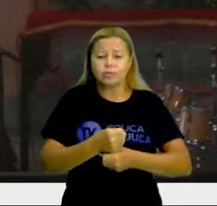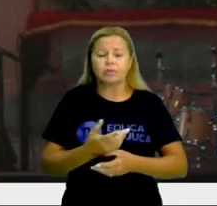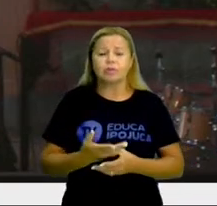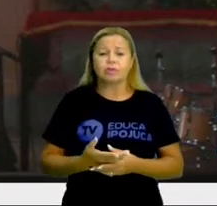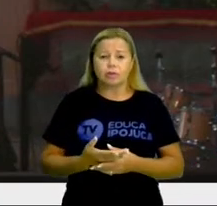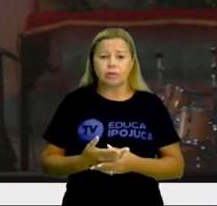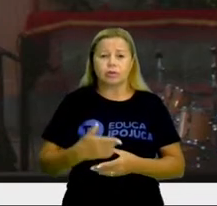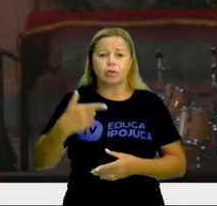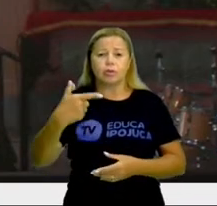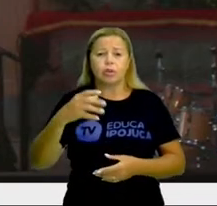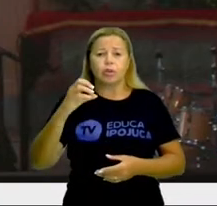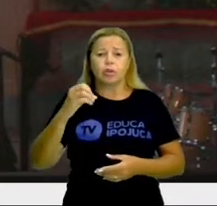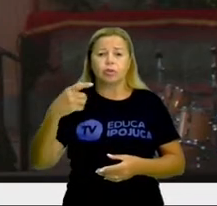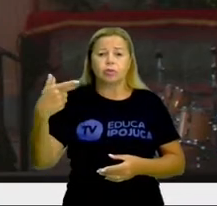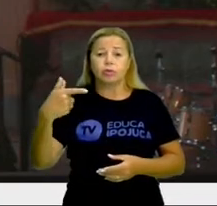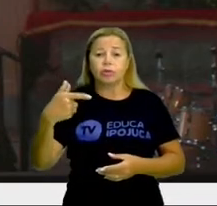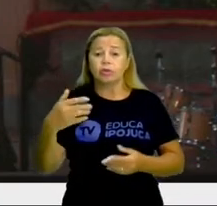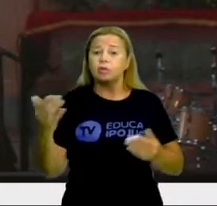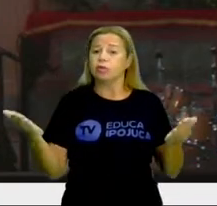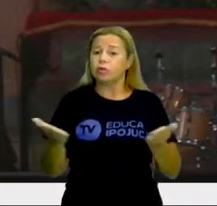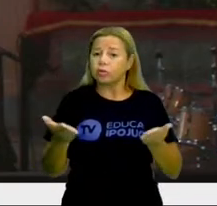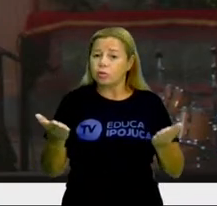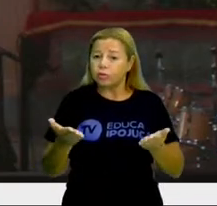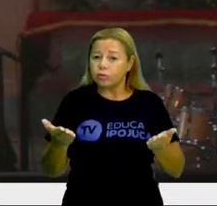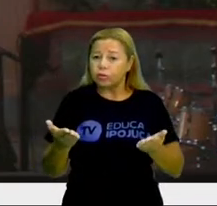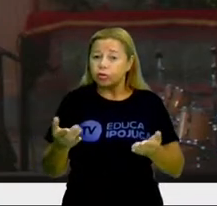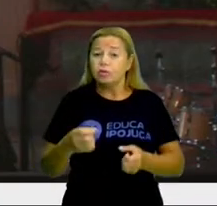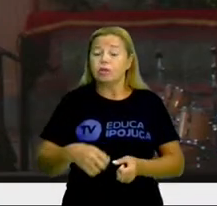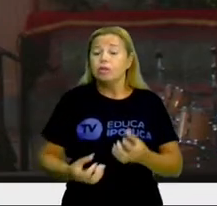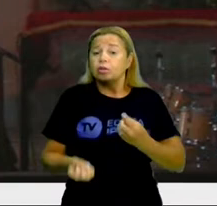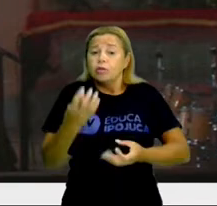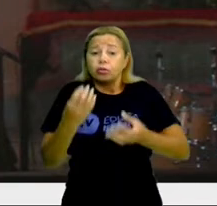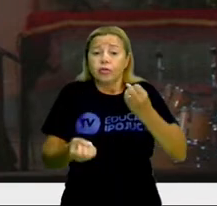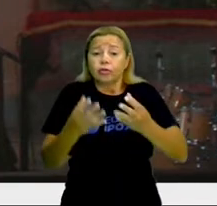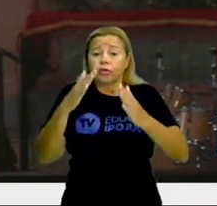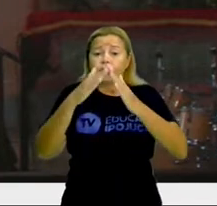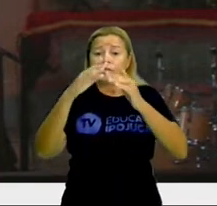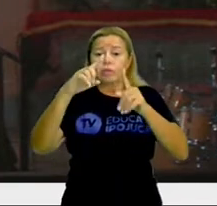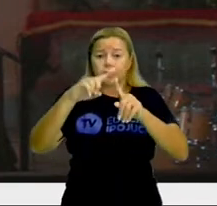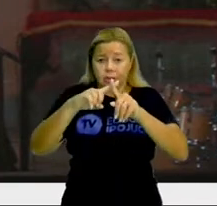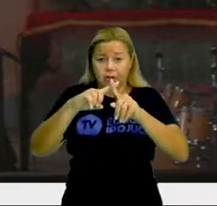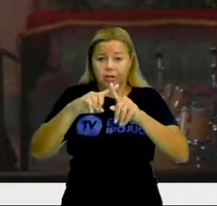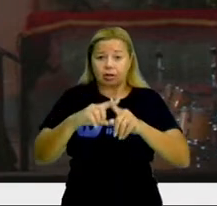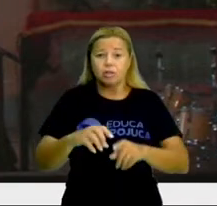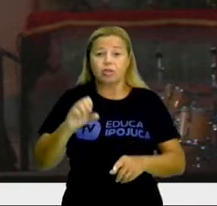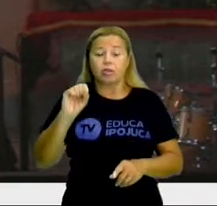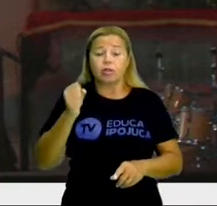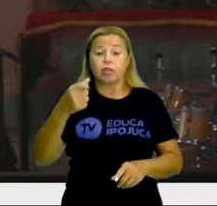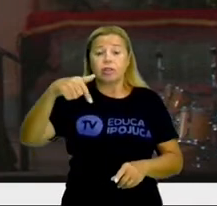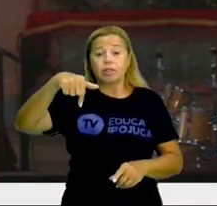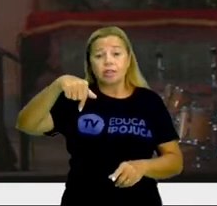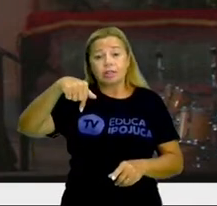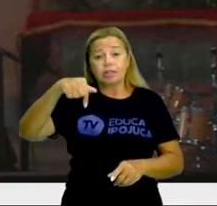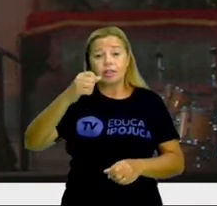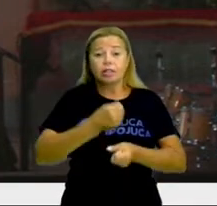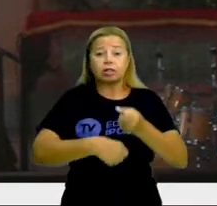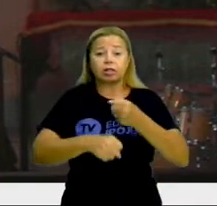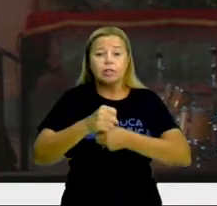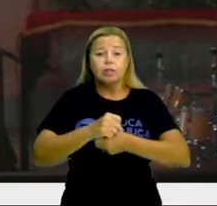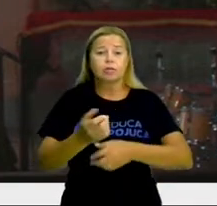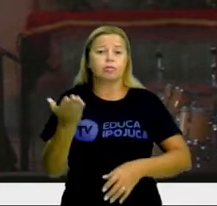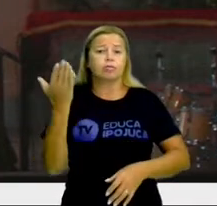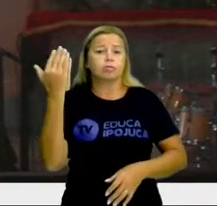2022 e o incêndio faz 87 anos. E agora? O é que vocês me dizem? Qual foi o ano